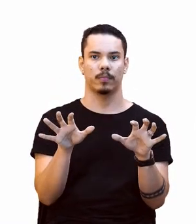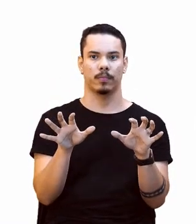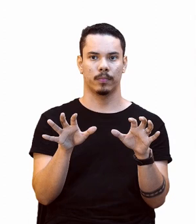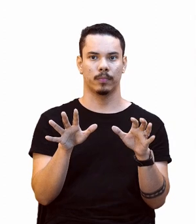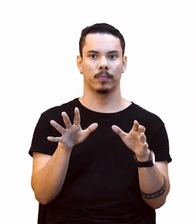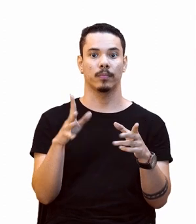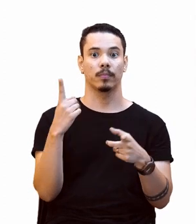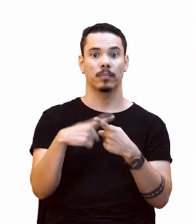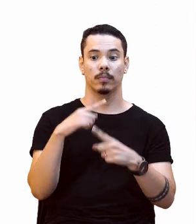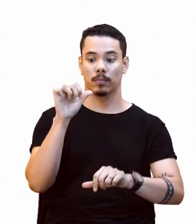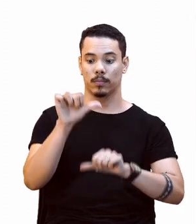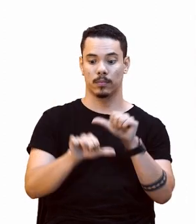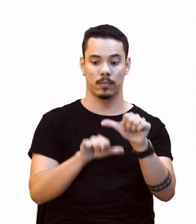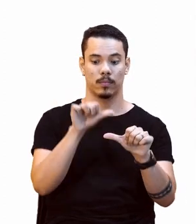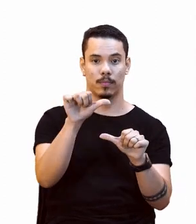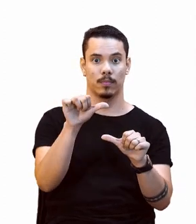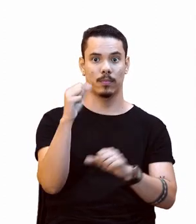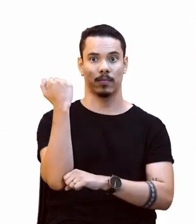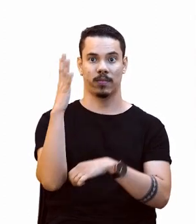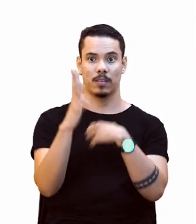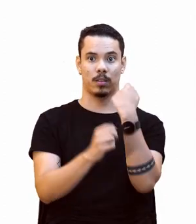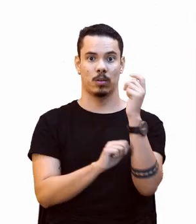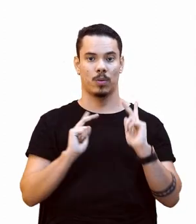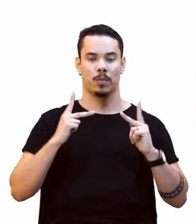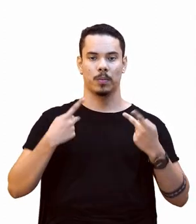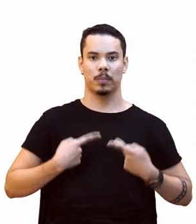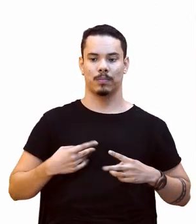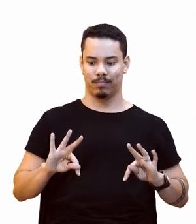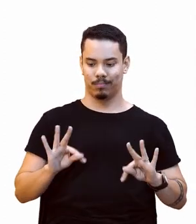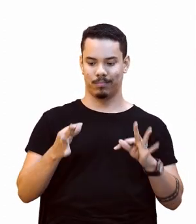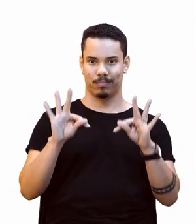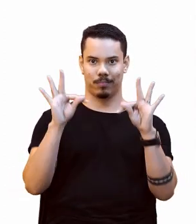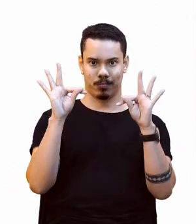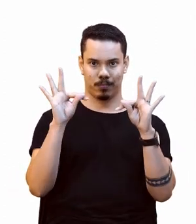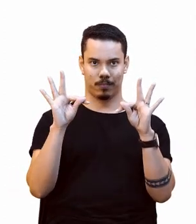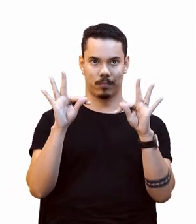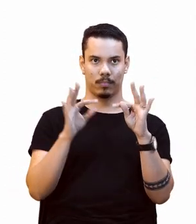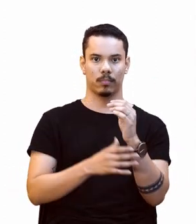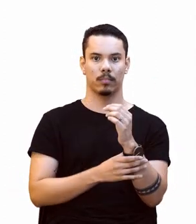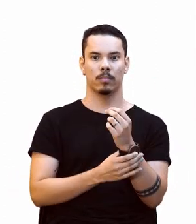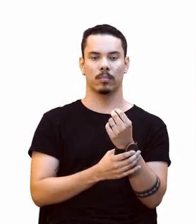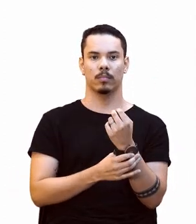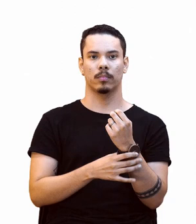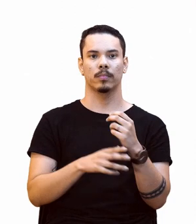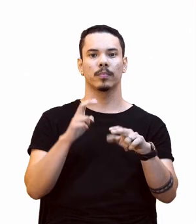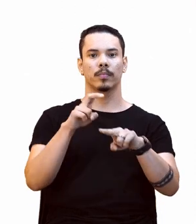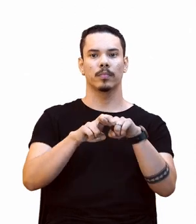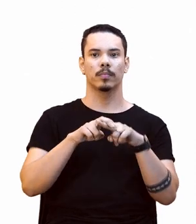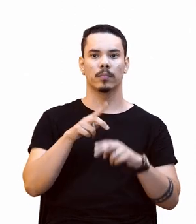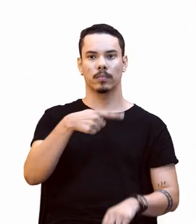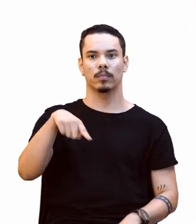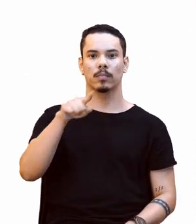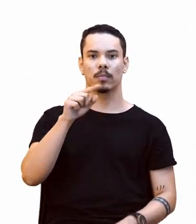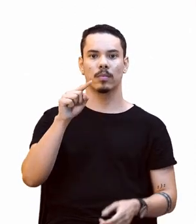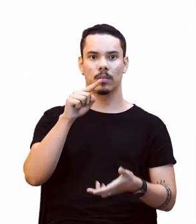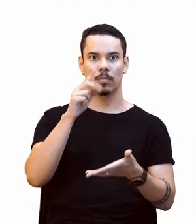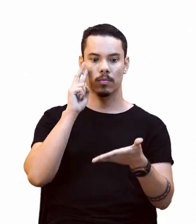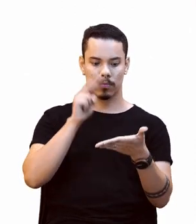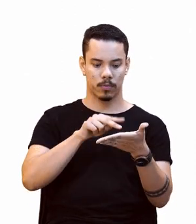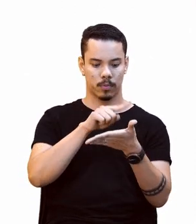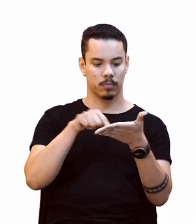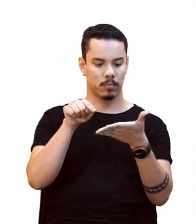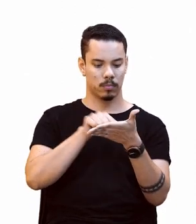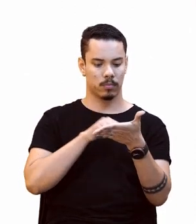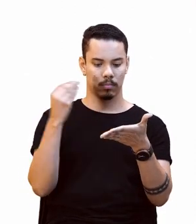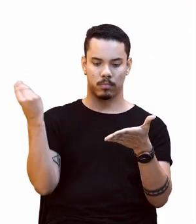Alterou a natureza da ação humana, né? A tecnologia. Então, vocês vão lá na questão, lá no slide, e ver que